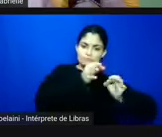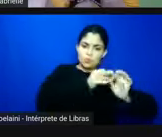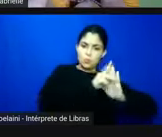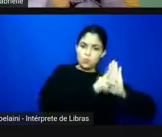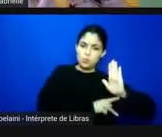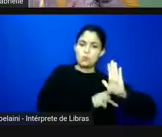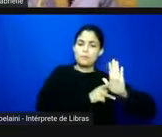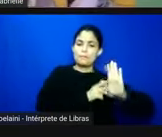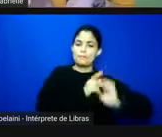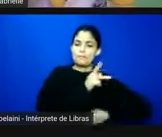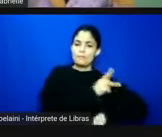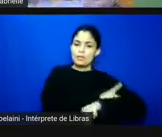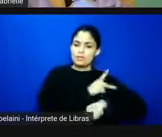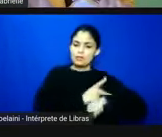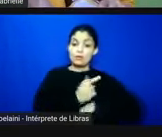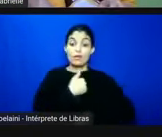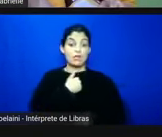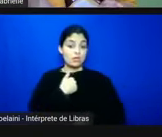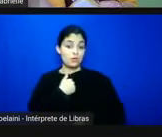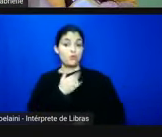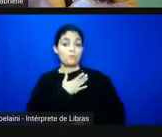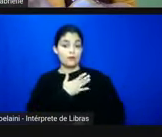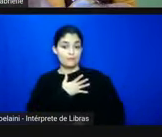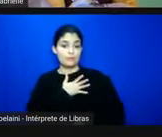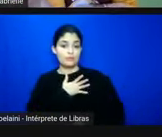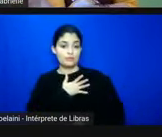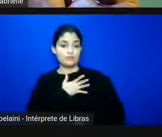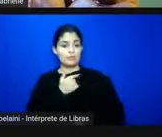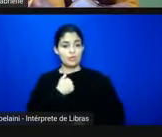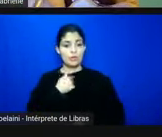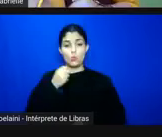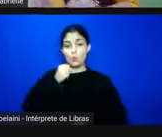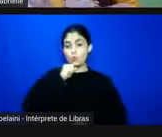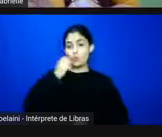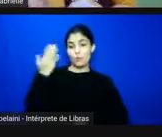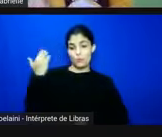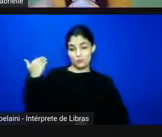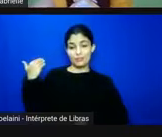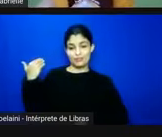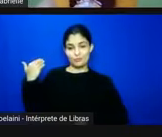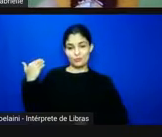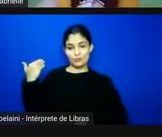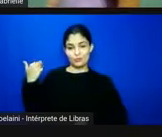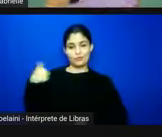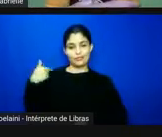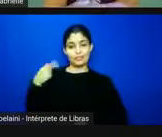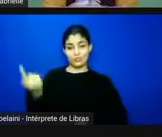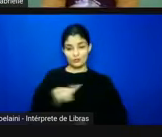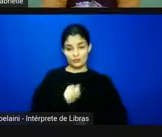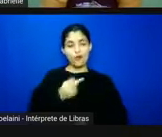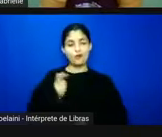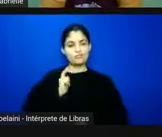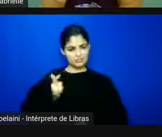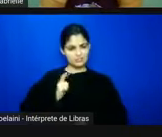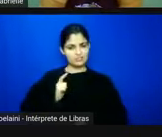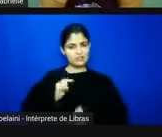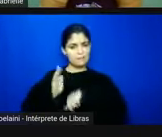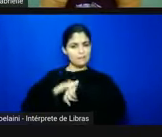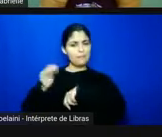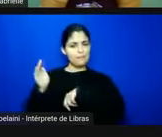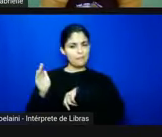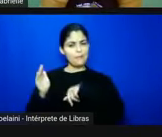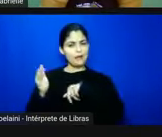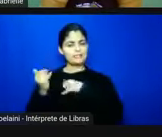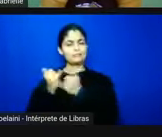mim sempre me eu sou uma senhora então eu sou de um tempo que a gente tinha mais ainda uma distância muito grande